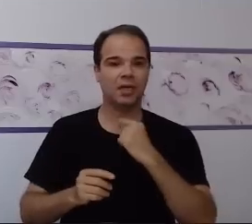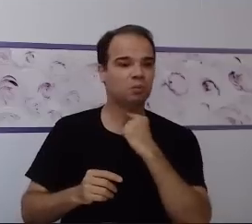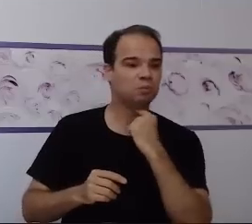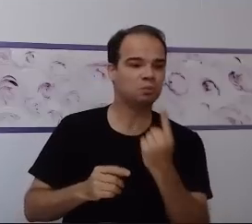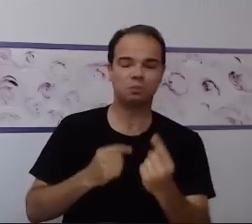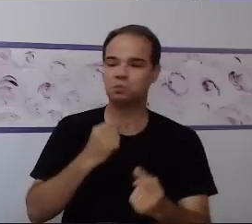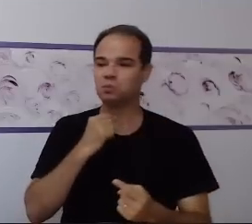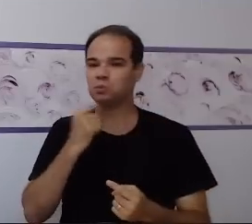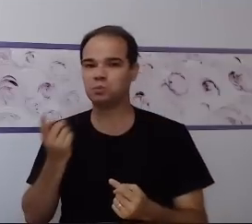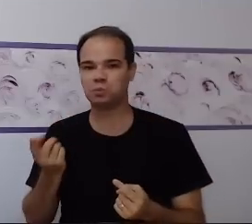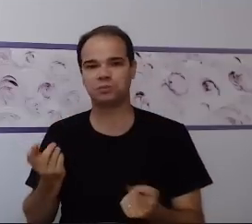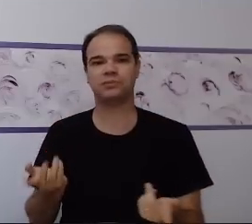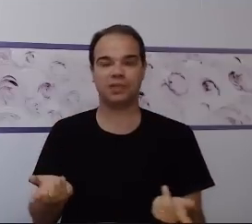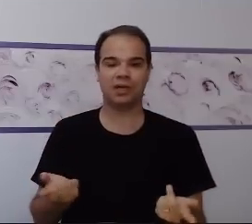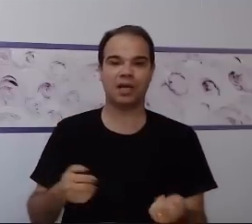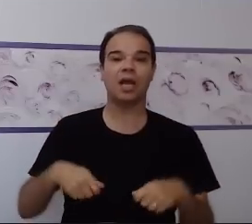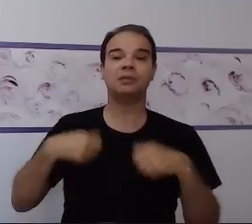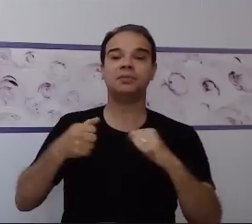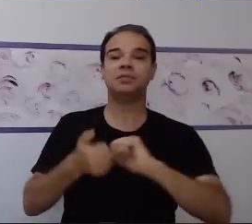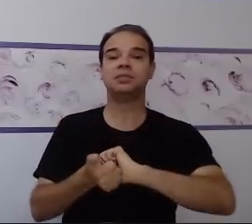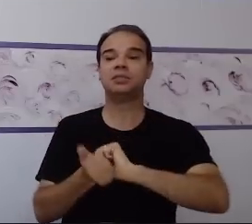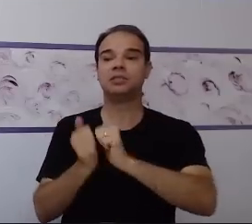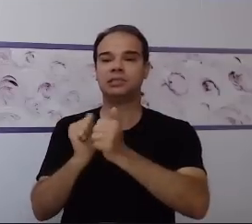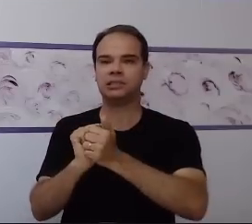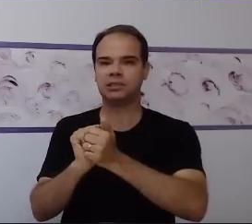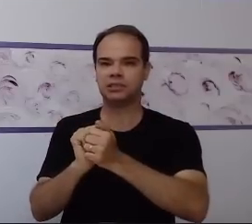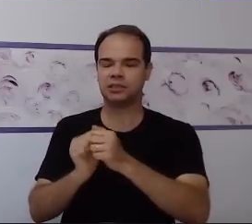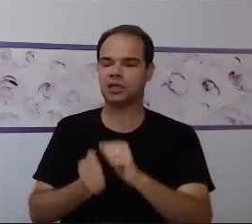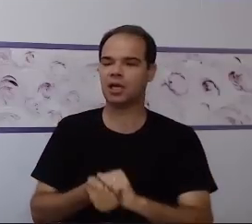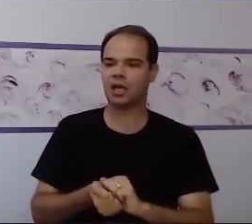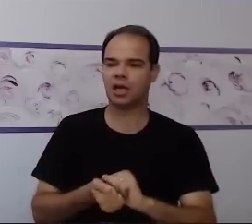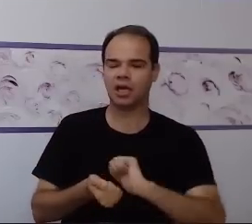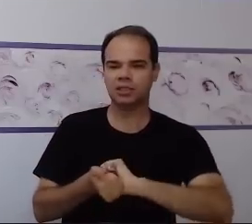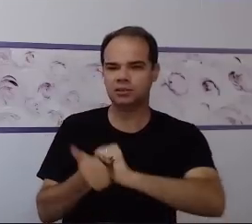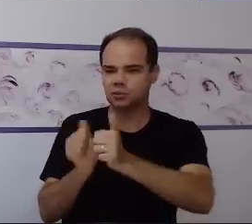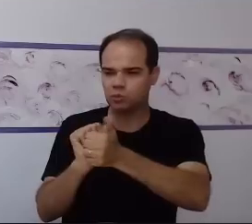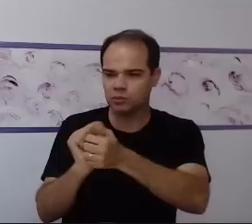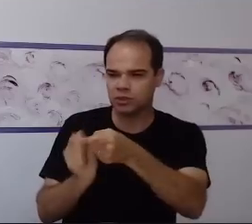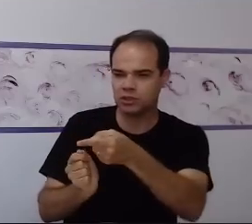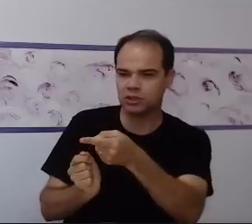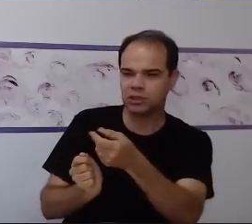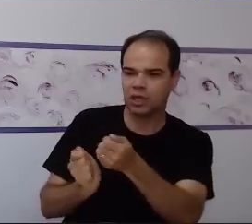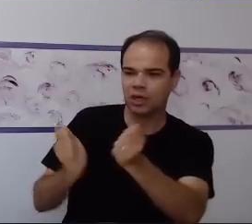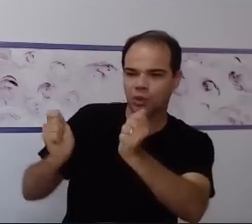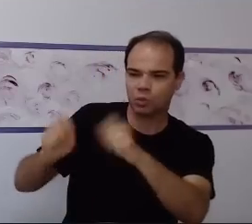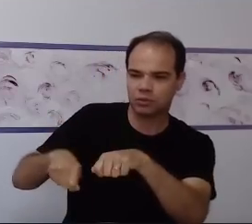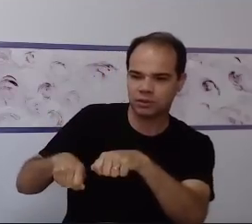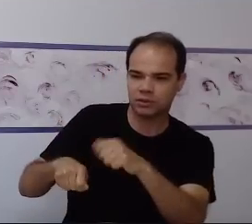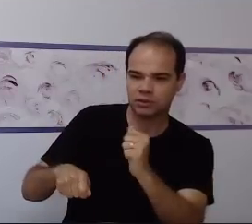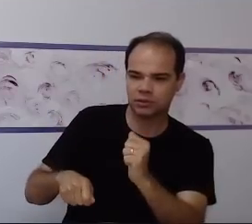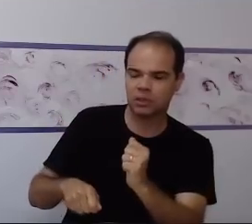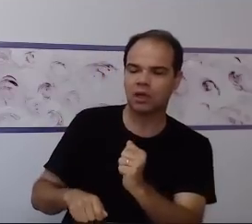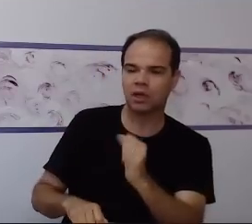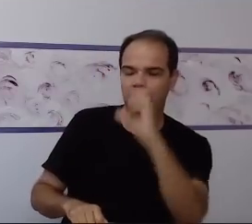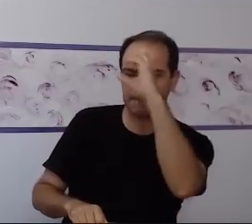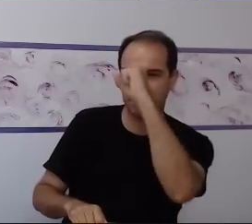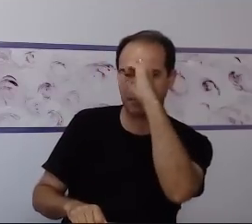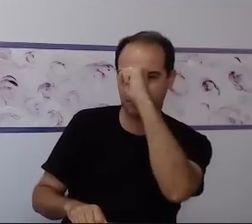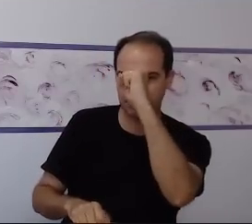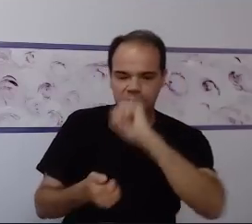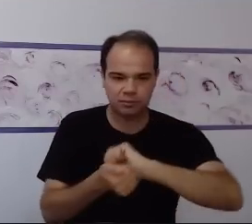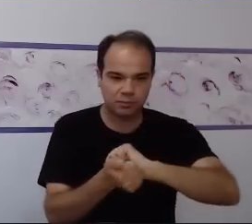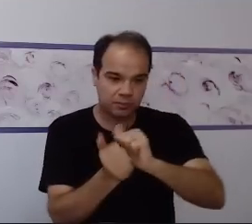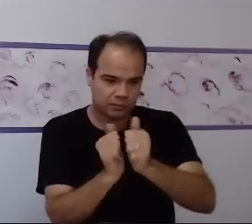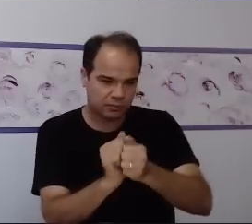desenvolver. Então, você precisa ter o entendimento da habilidade e não se ater somente ao